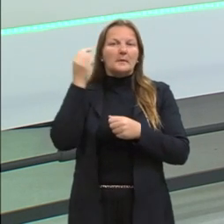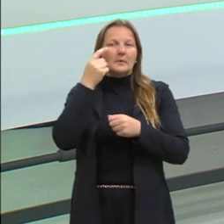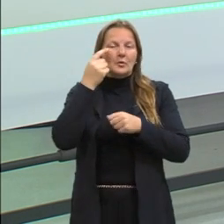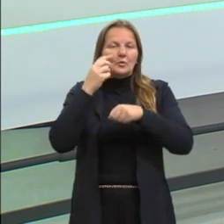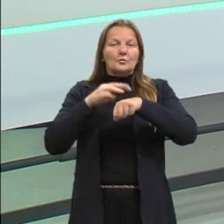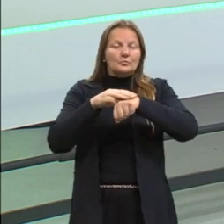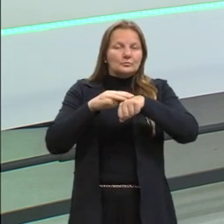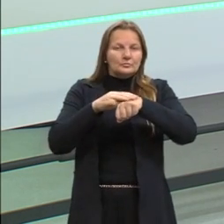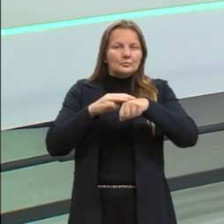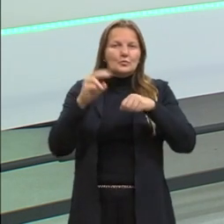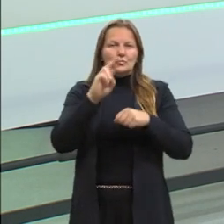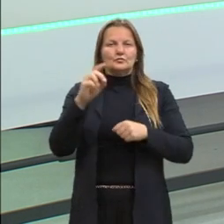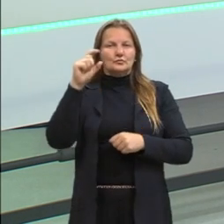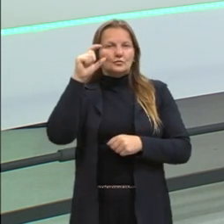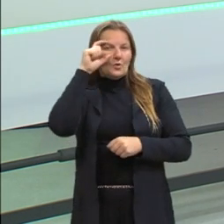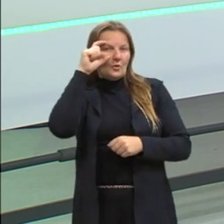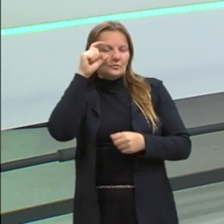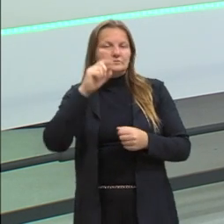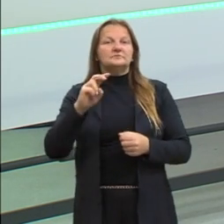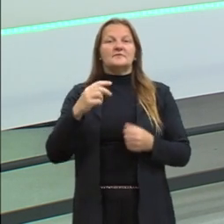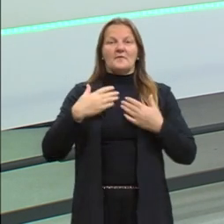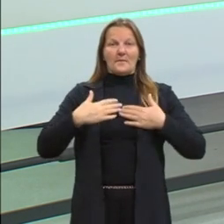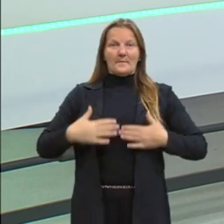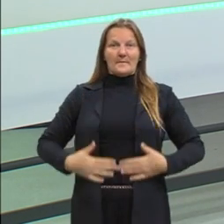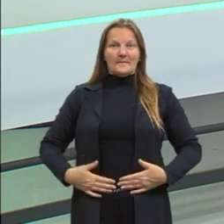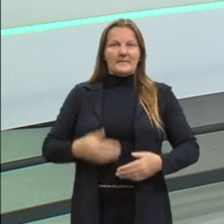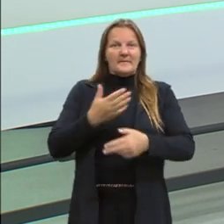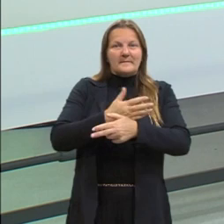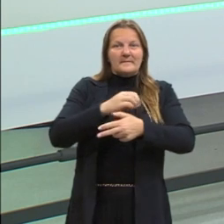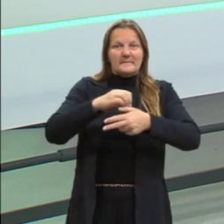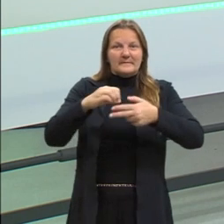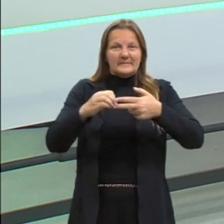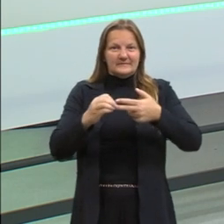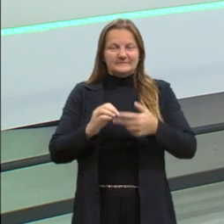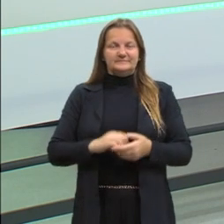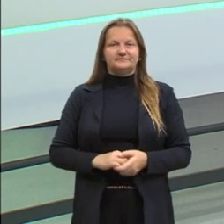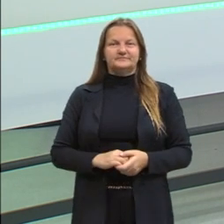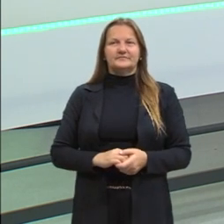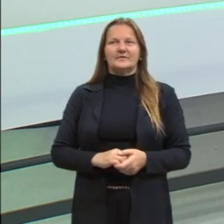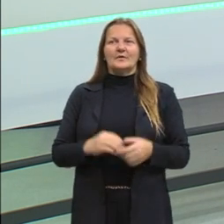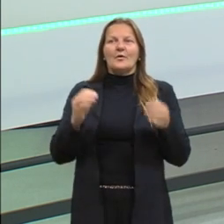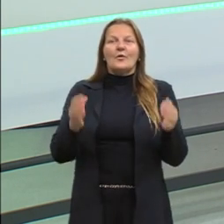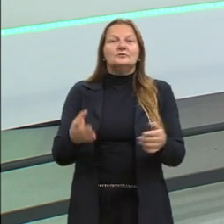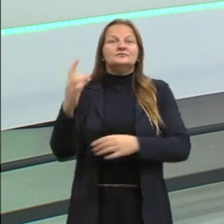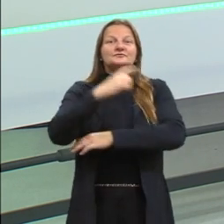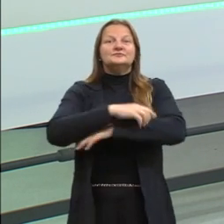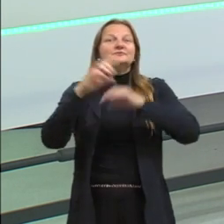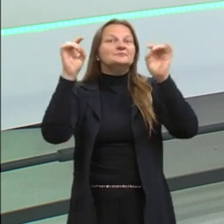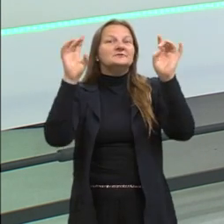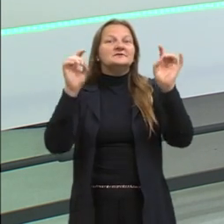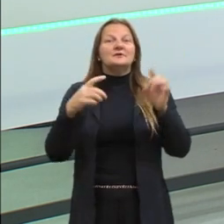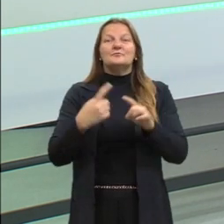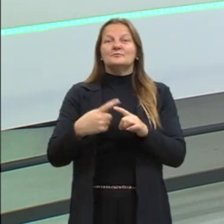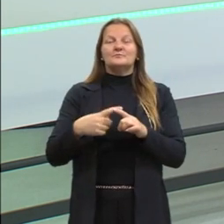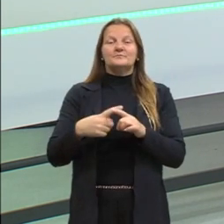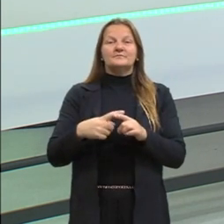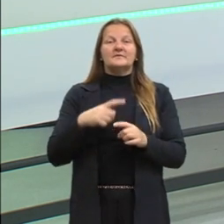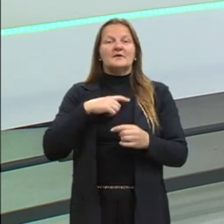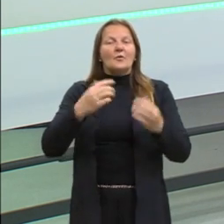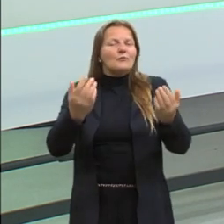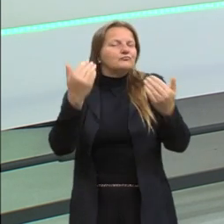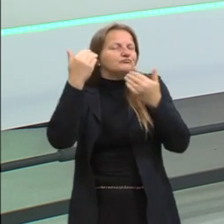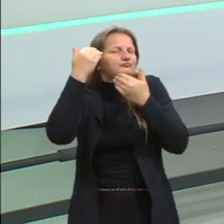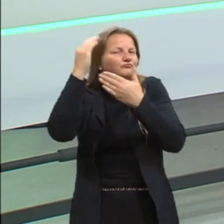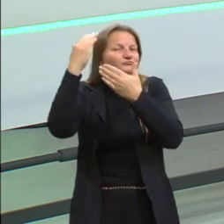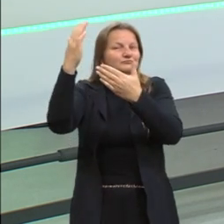castanhos, eu uso óculos e estou vestindo a camiseta do projeto. E hoje é dia muito especial, por quê? Porque tenho a honra de receber aqui